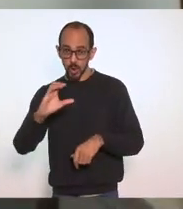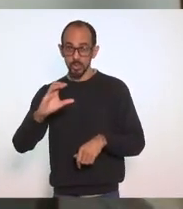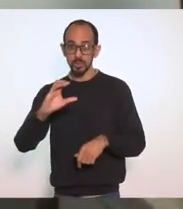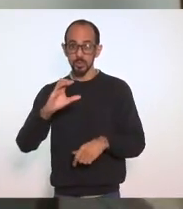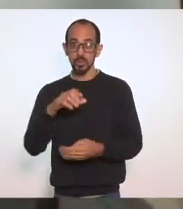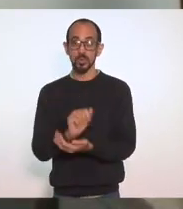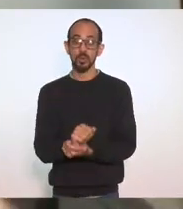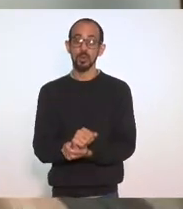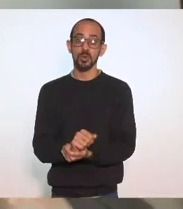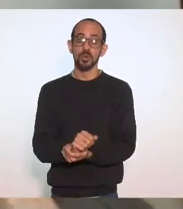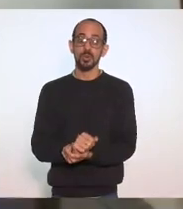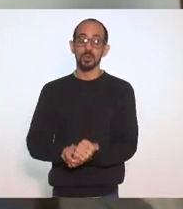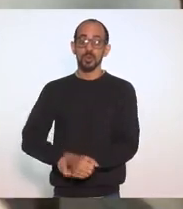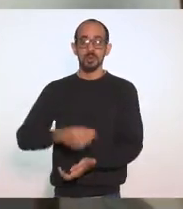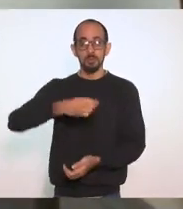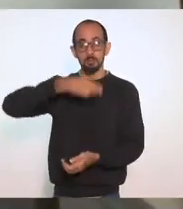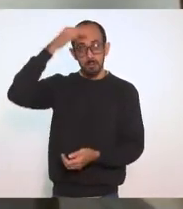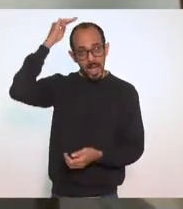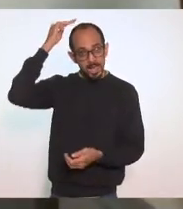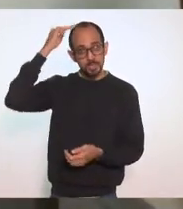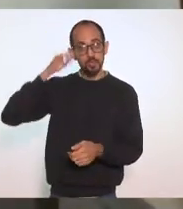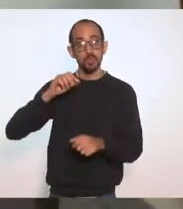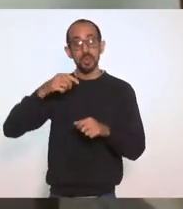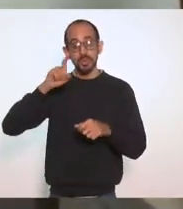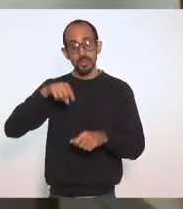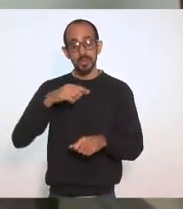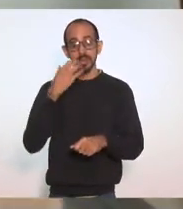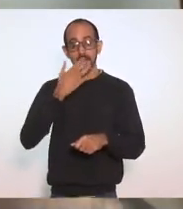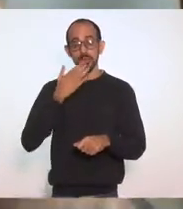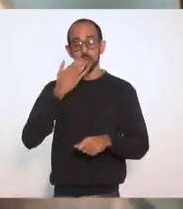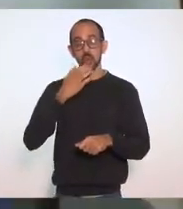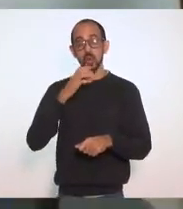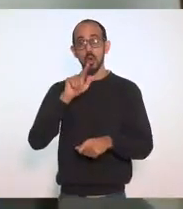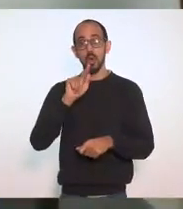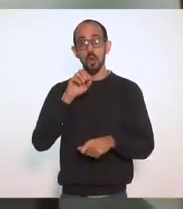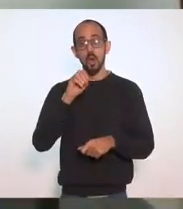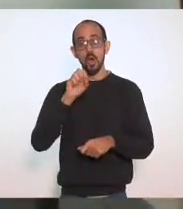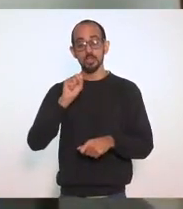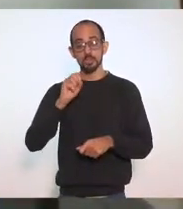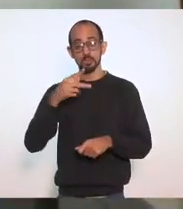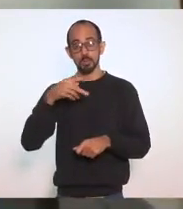Ramona Cantor Góspel Conseguiu também